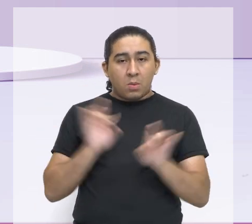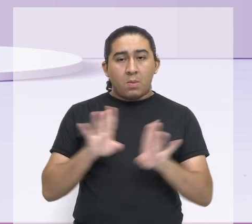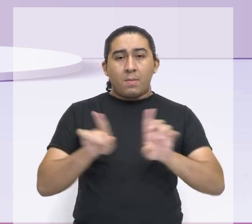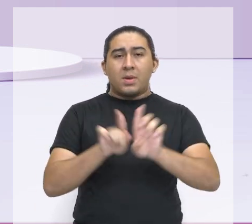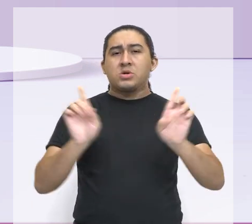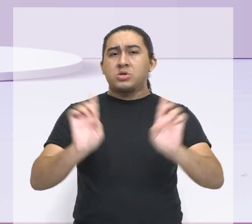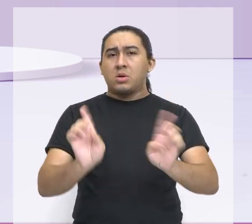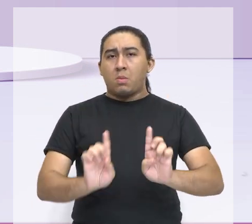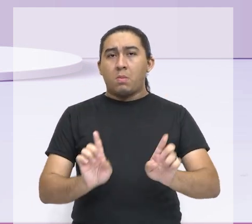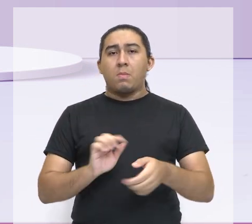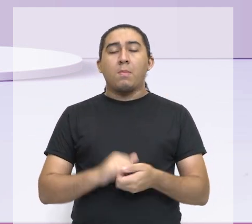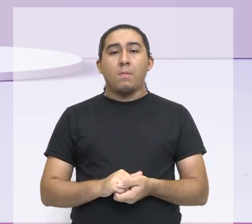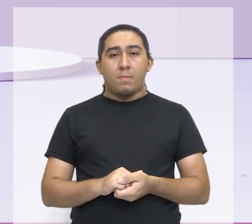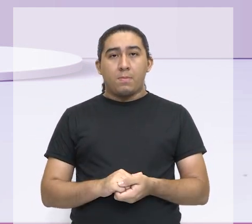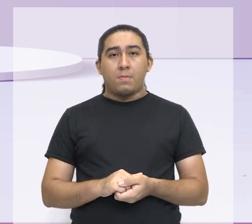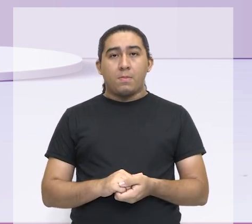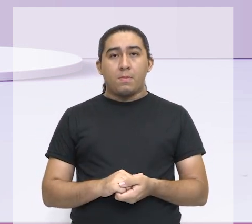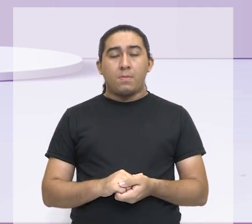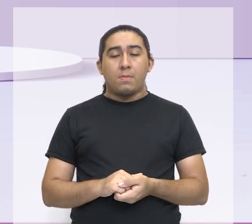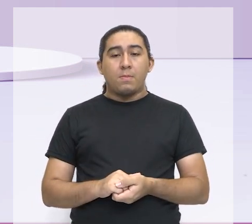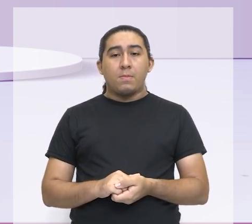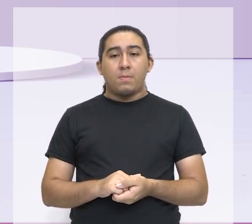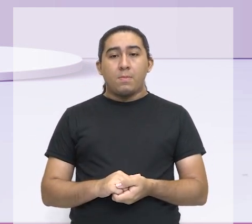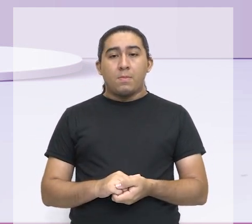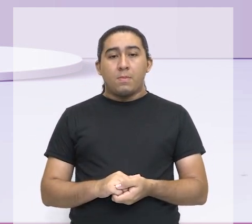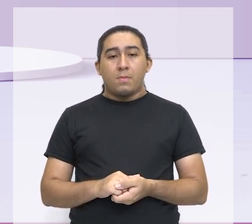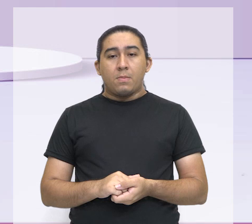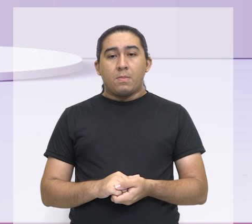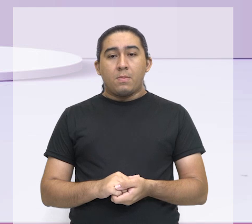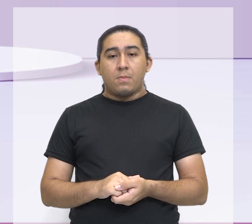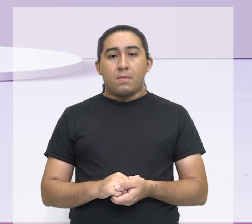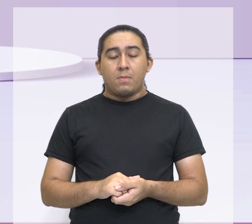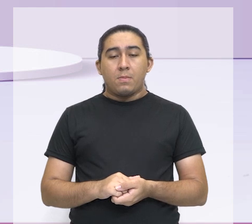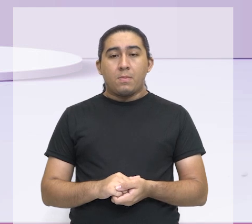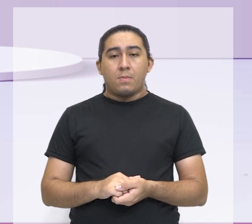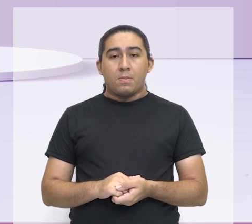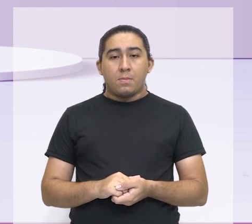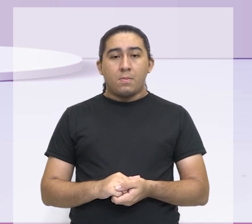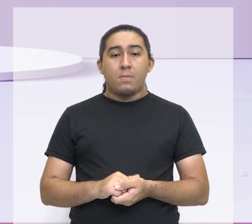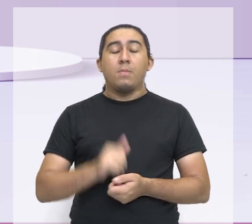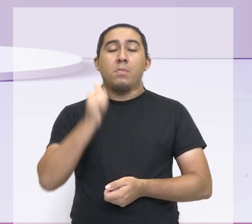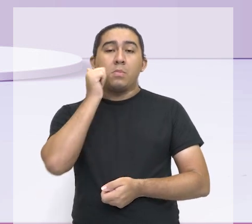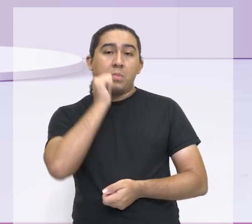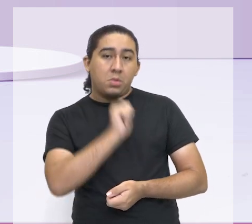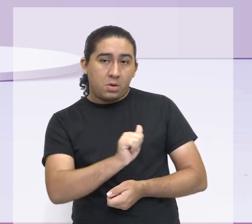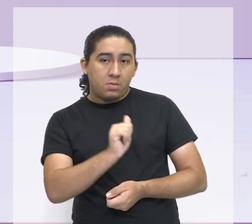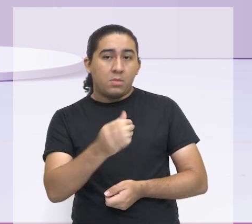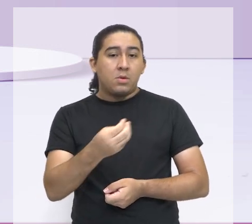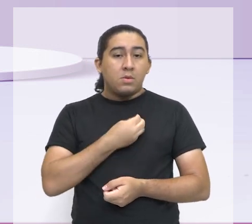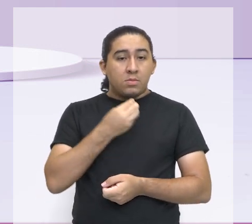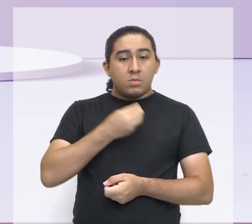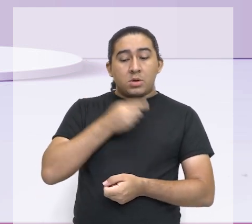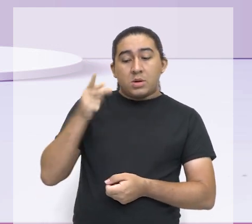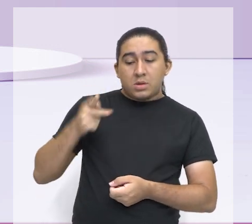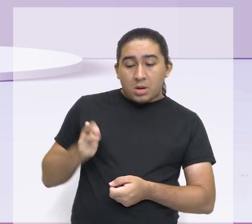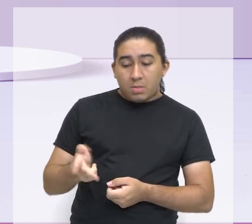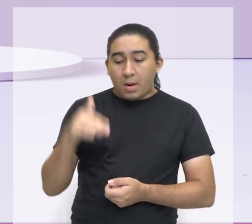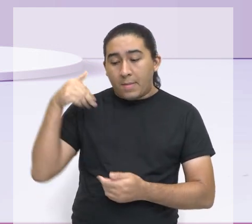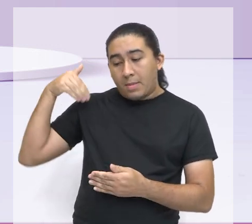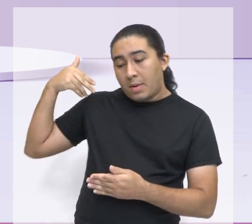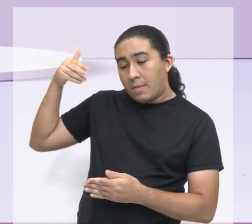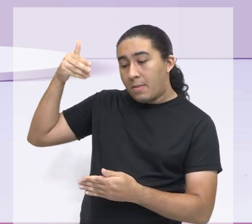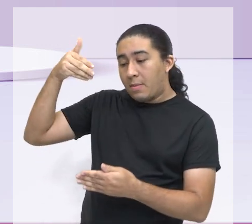assim, né? As mulheres, elas vivem e sempre viveram historicamente